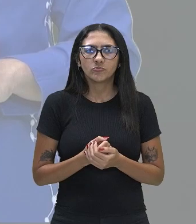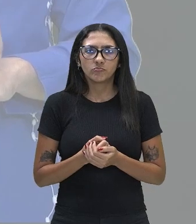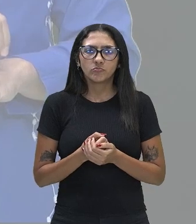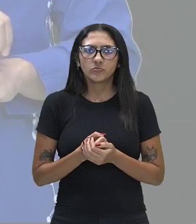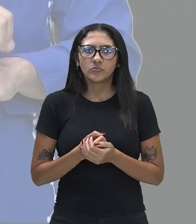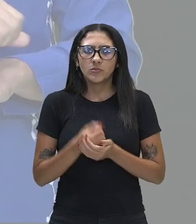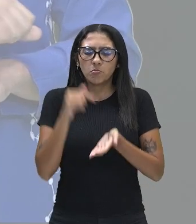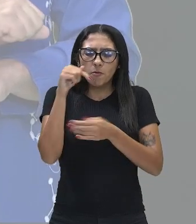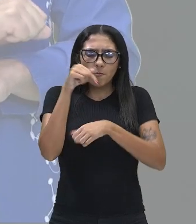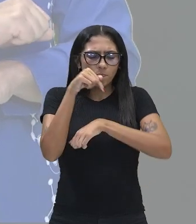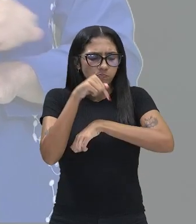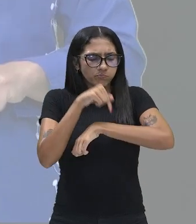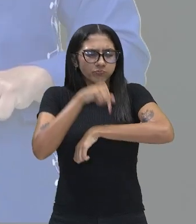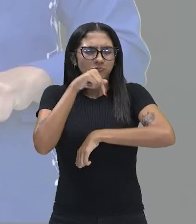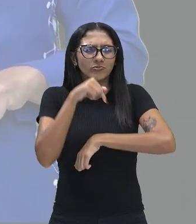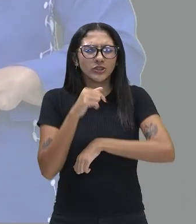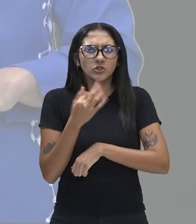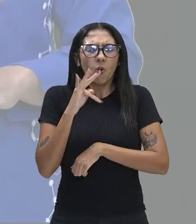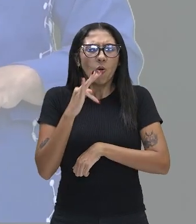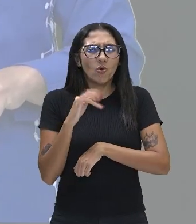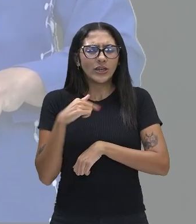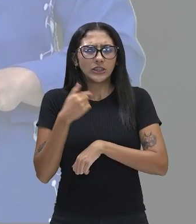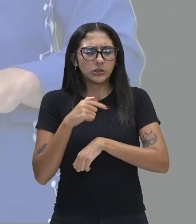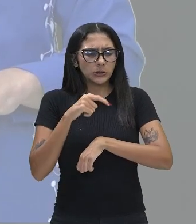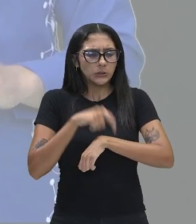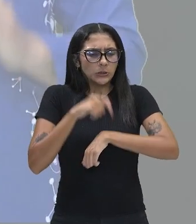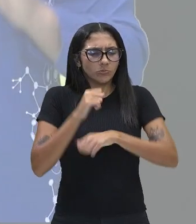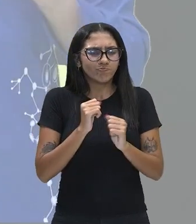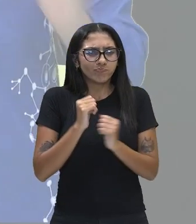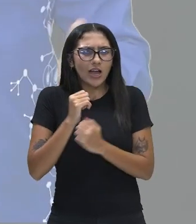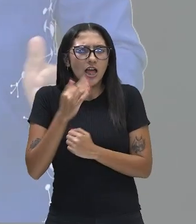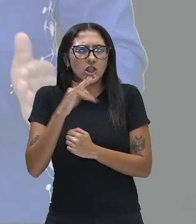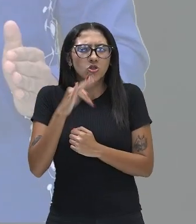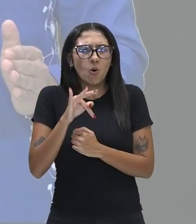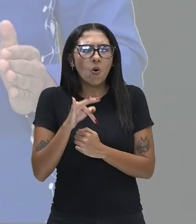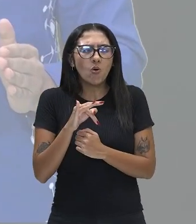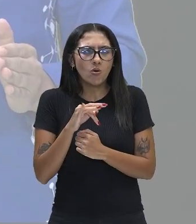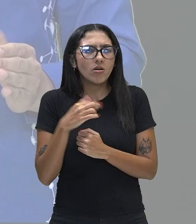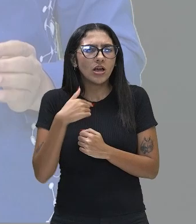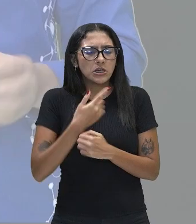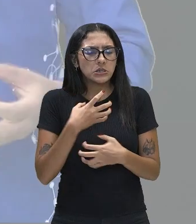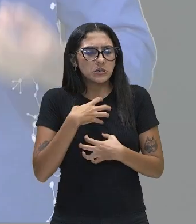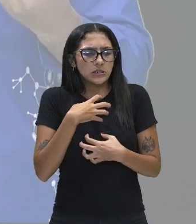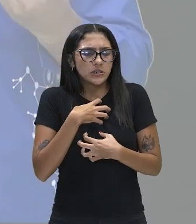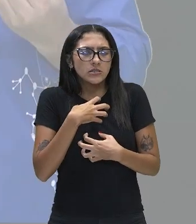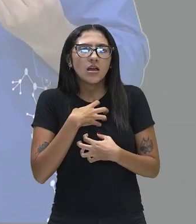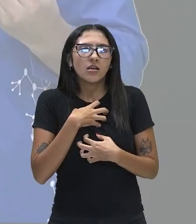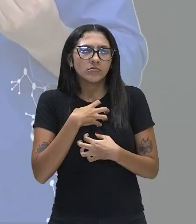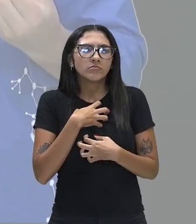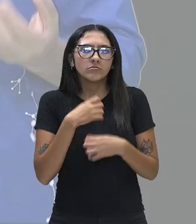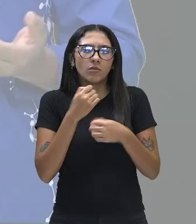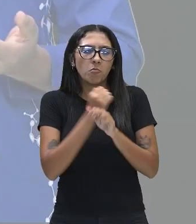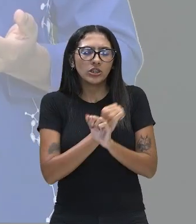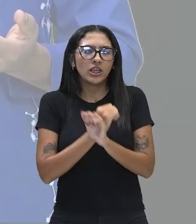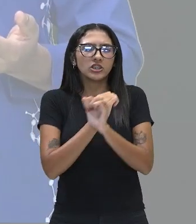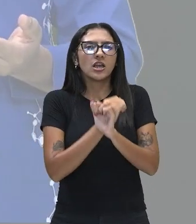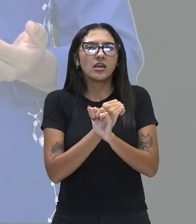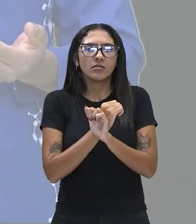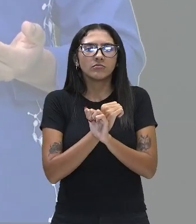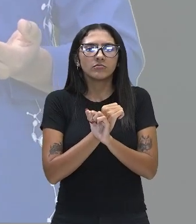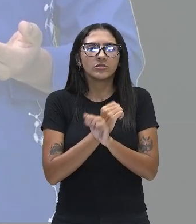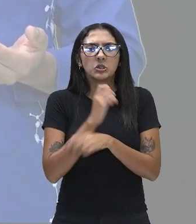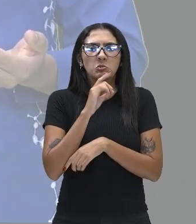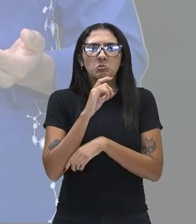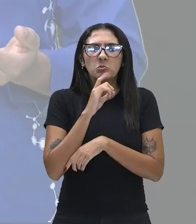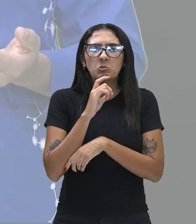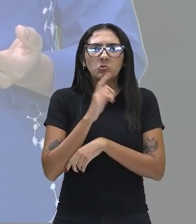nosso corpo, a gente vai automaticamente vai puxar a mão, vai querer se defender. De alguma maneira, a gente vai querer sair, vai querer se proteger. A gente não vai deixar